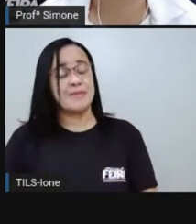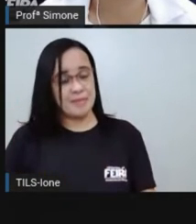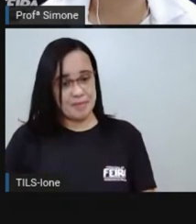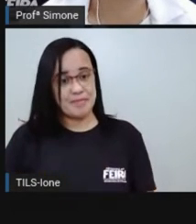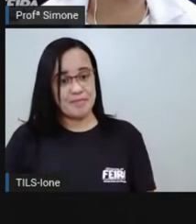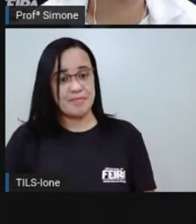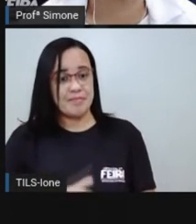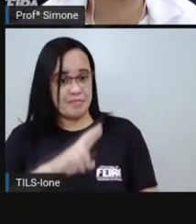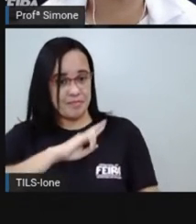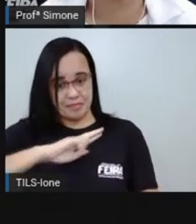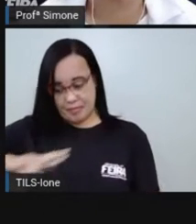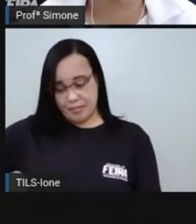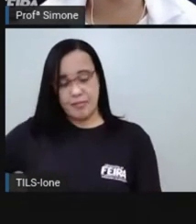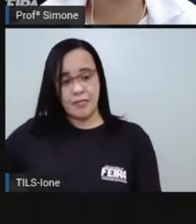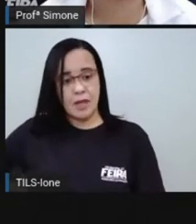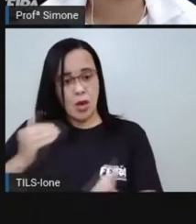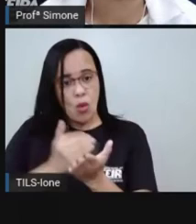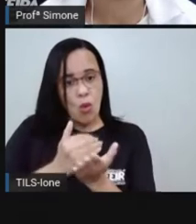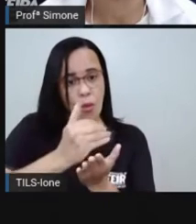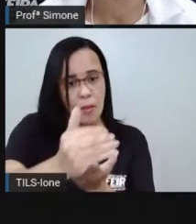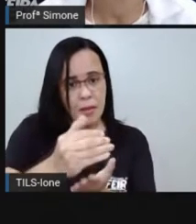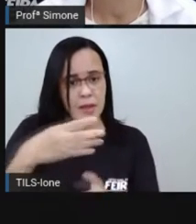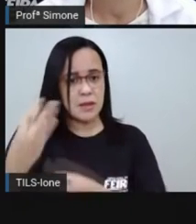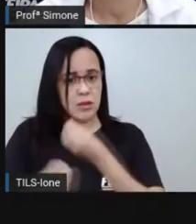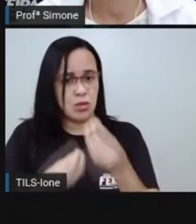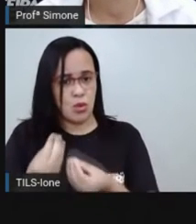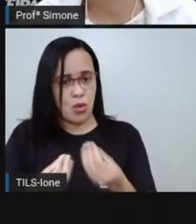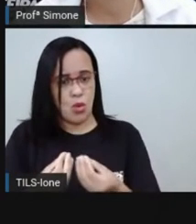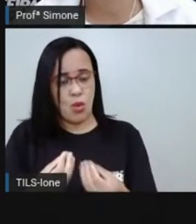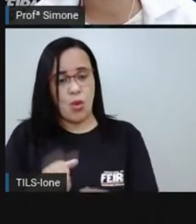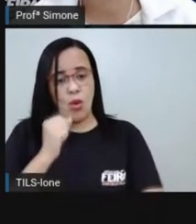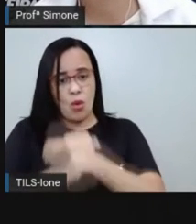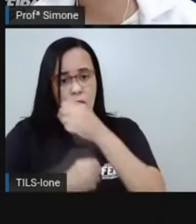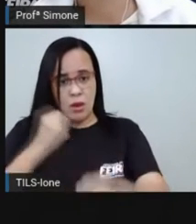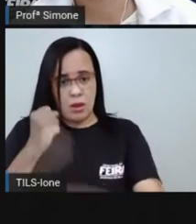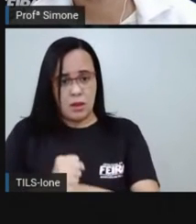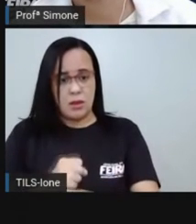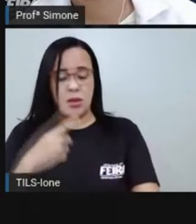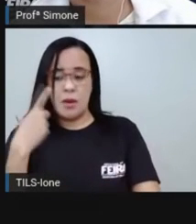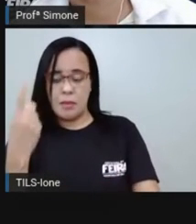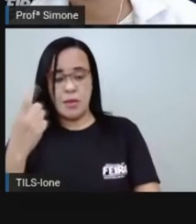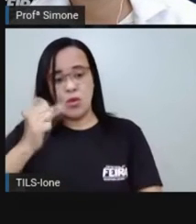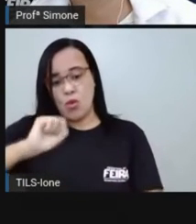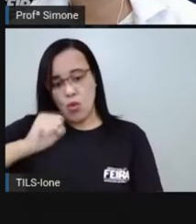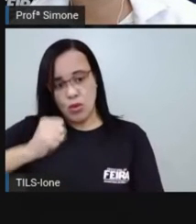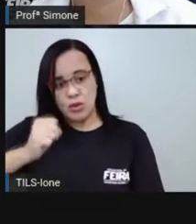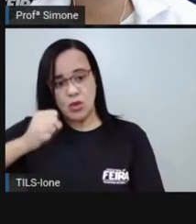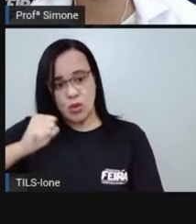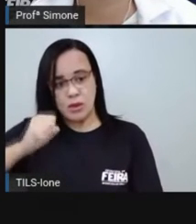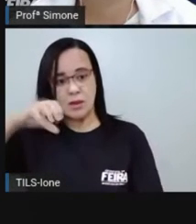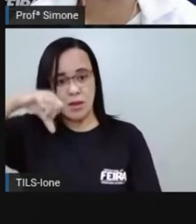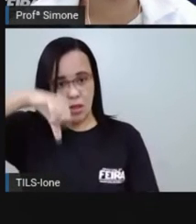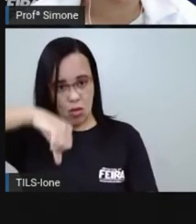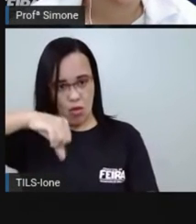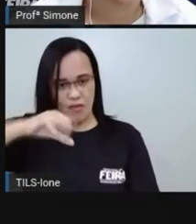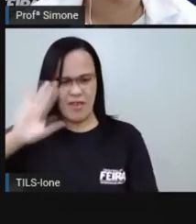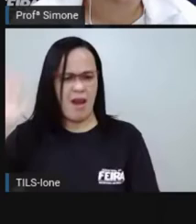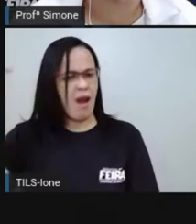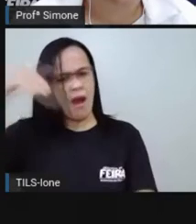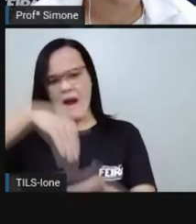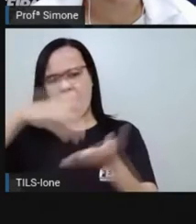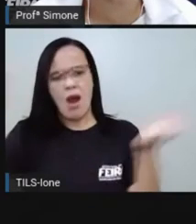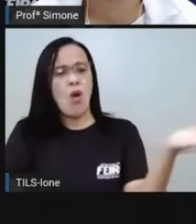15 de 90. Certo? E dura até os dias atuais.